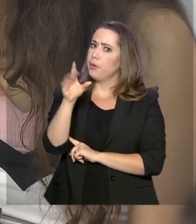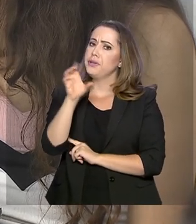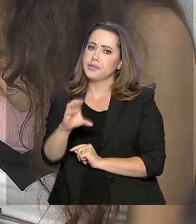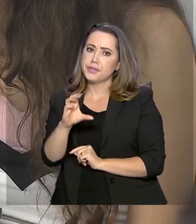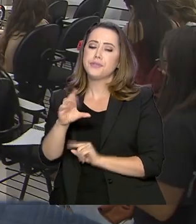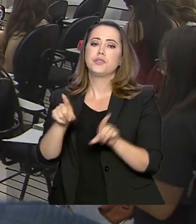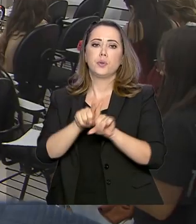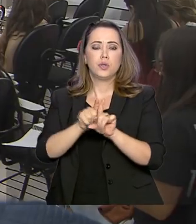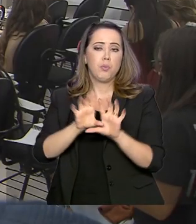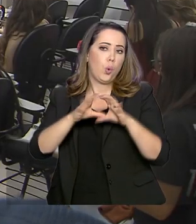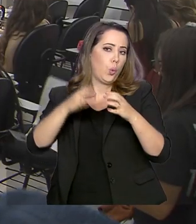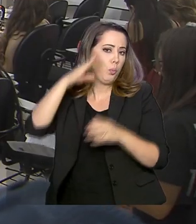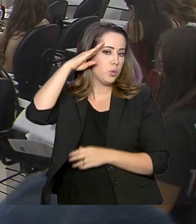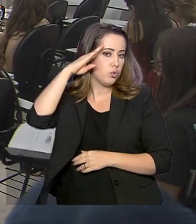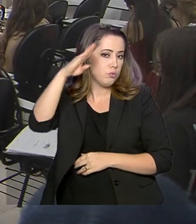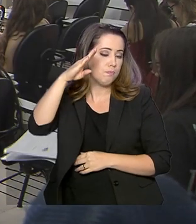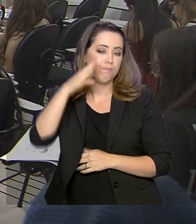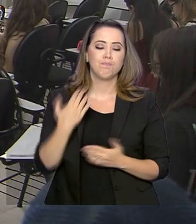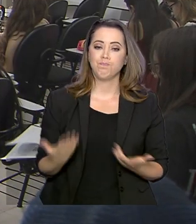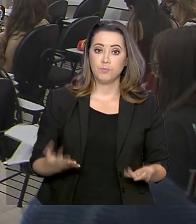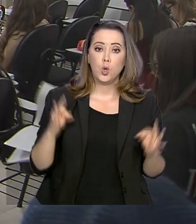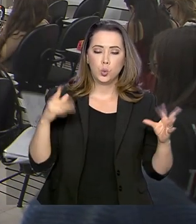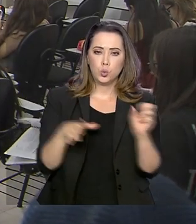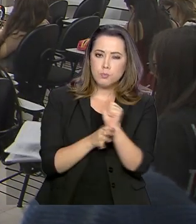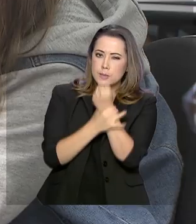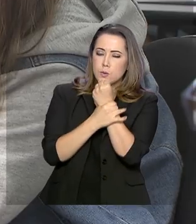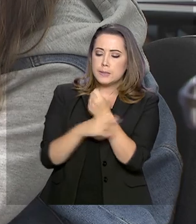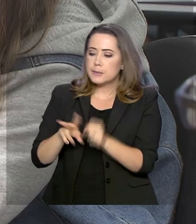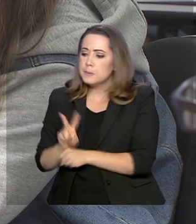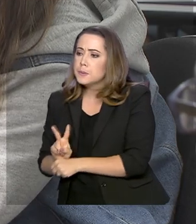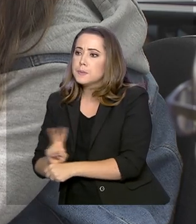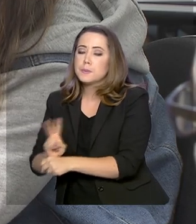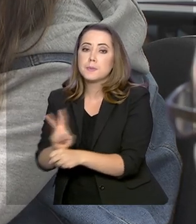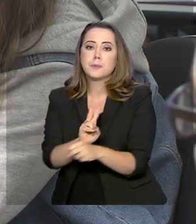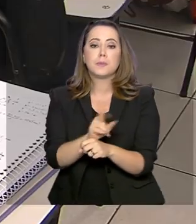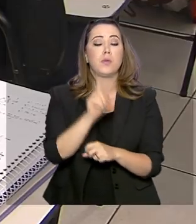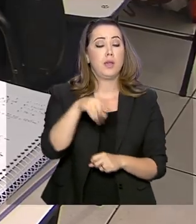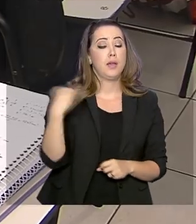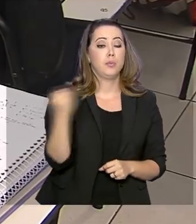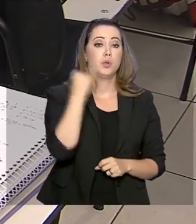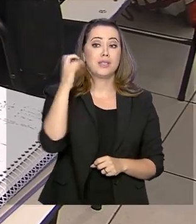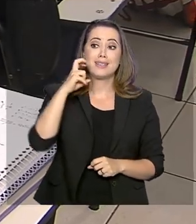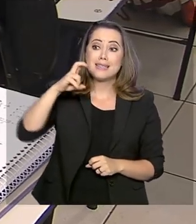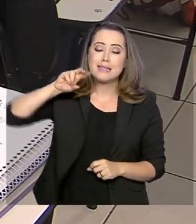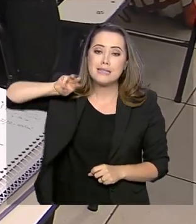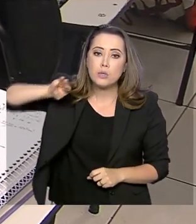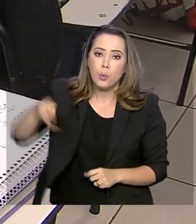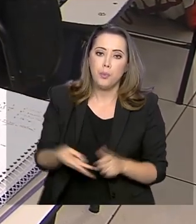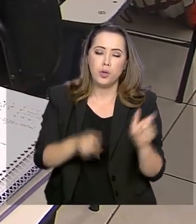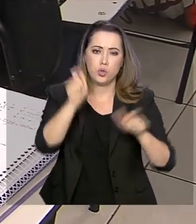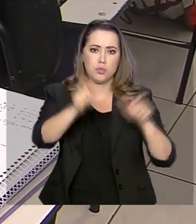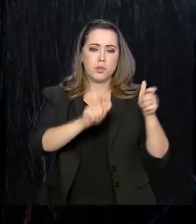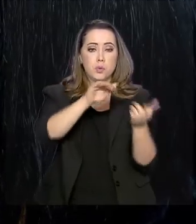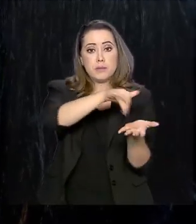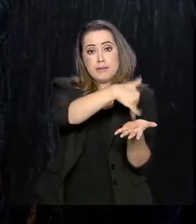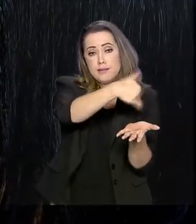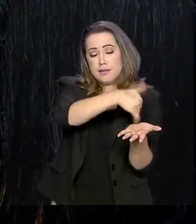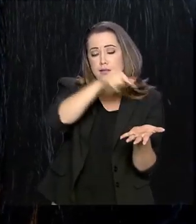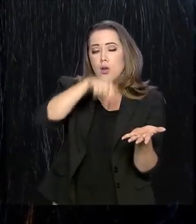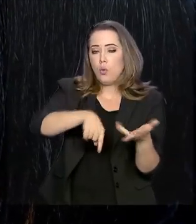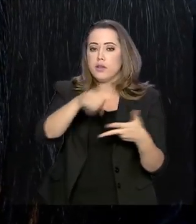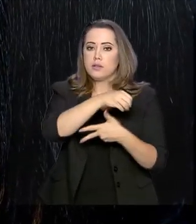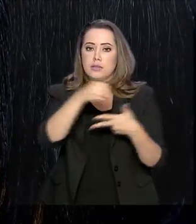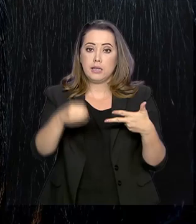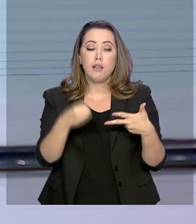para garantir a segurança do processo. E é importante que os mais de 5 milhões de alunos inscritos nesta edição do ENEM também